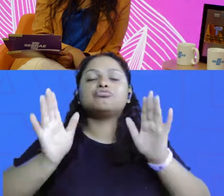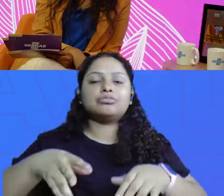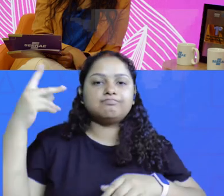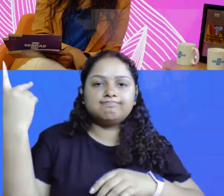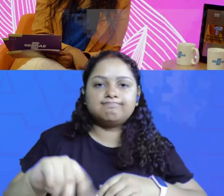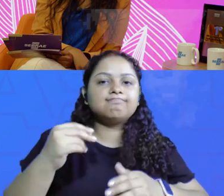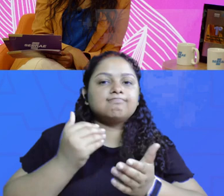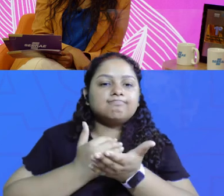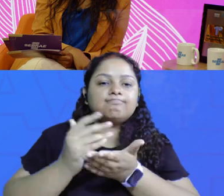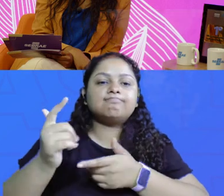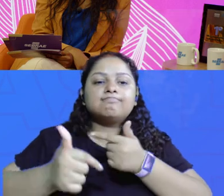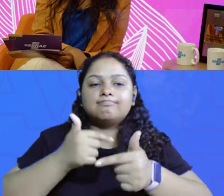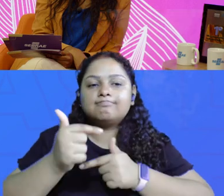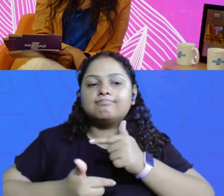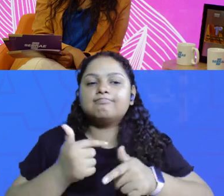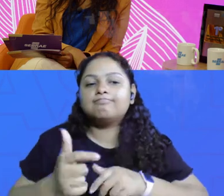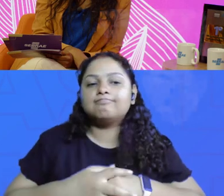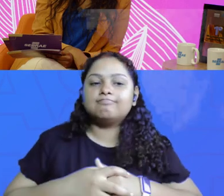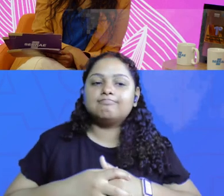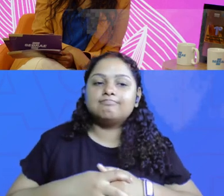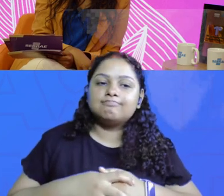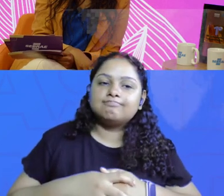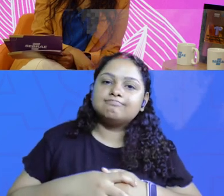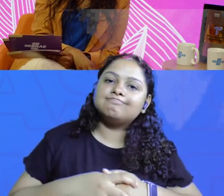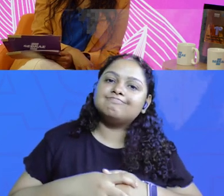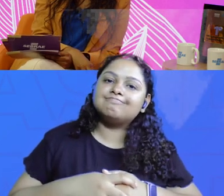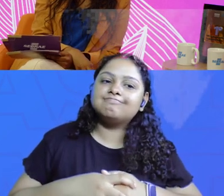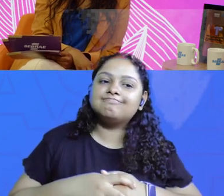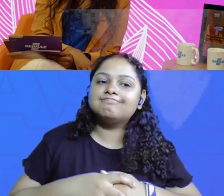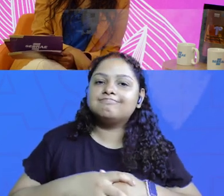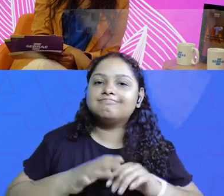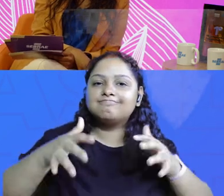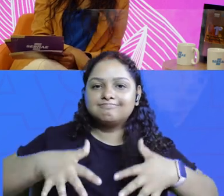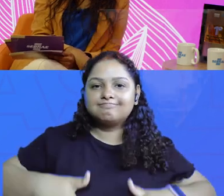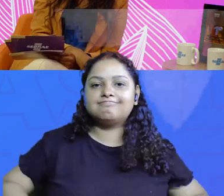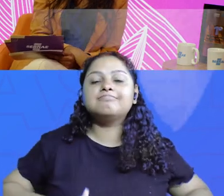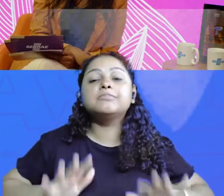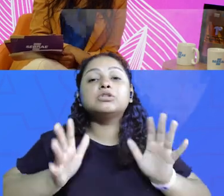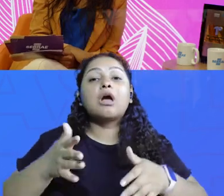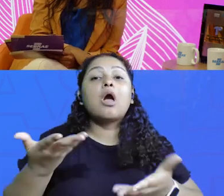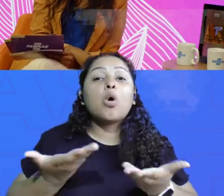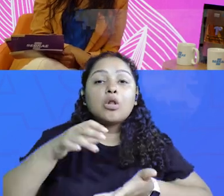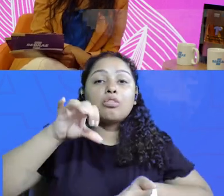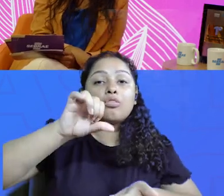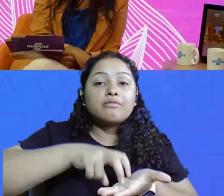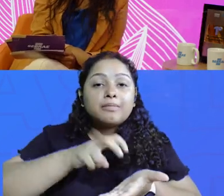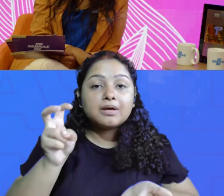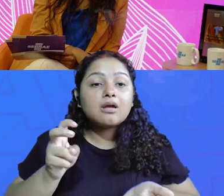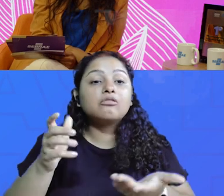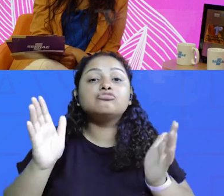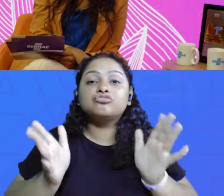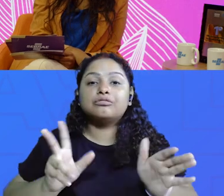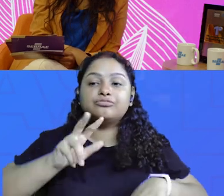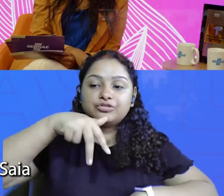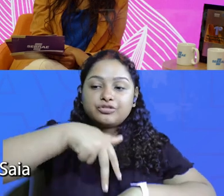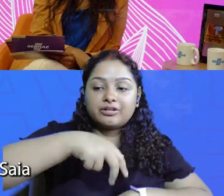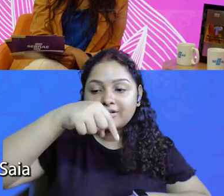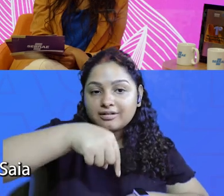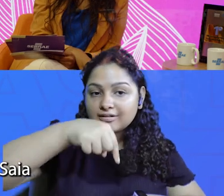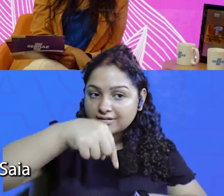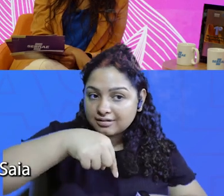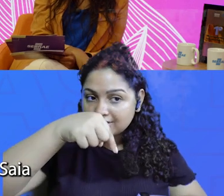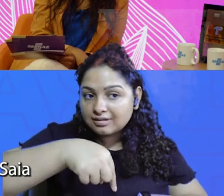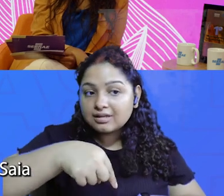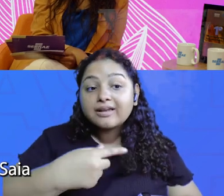banho, agora parte no vestido de saia. E eu estou com vestido de saia. Eu amo esse corpo. E agora são nove horas da manhã, eu